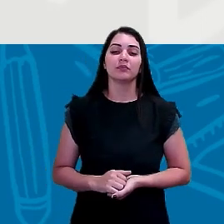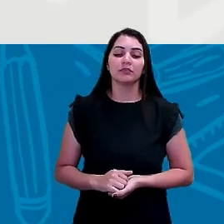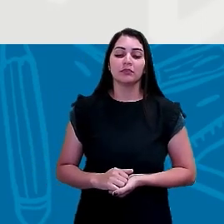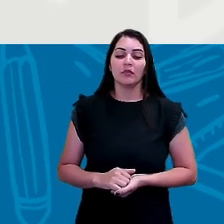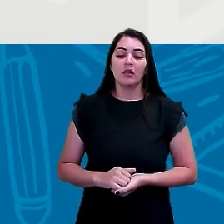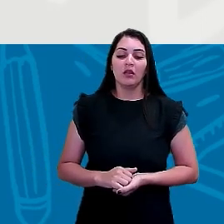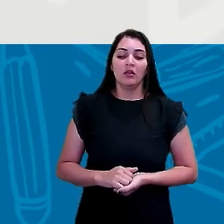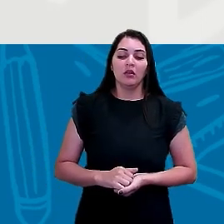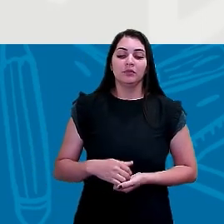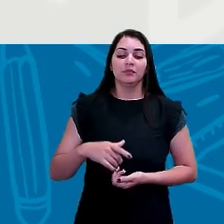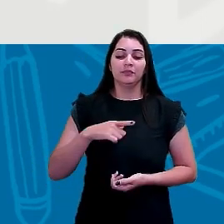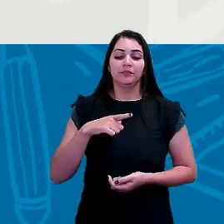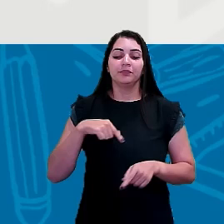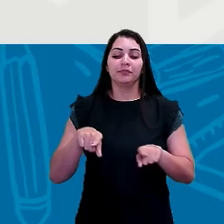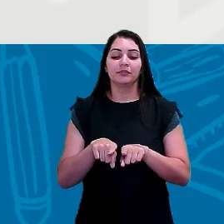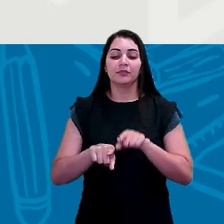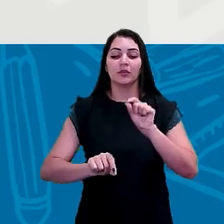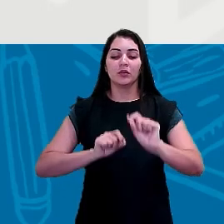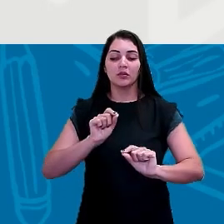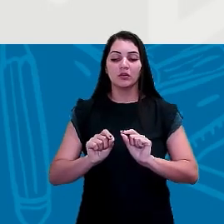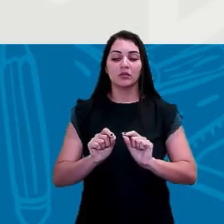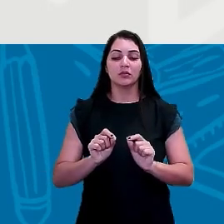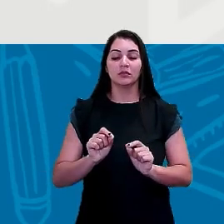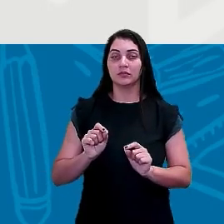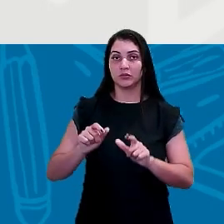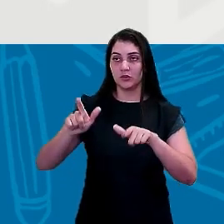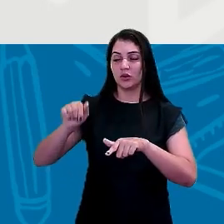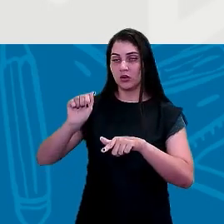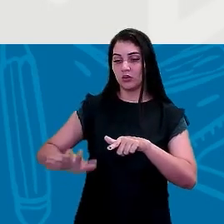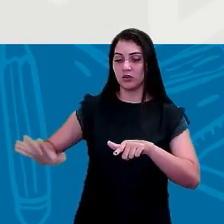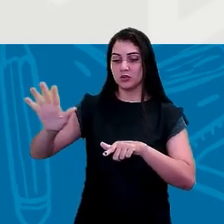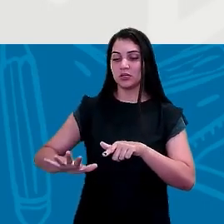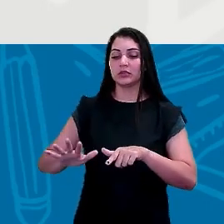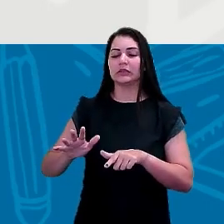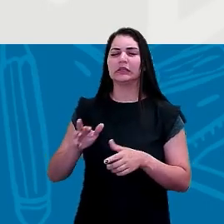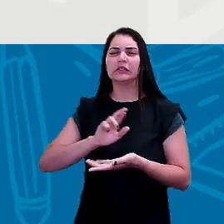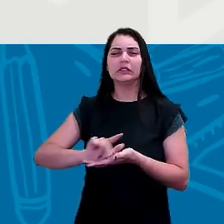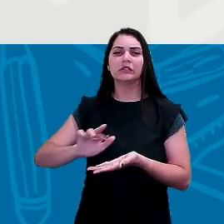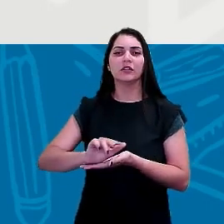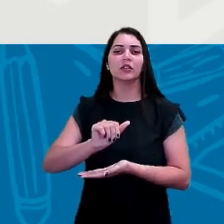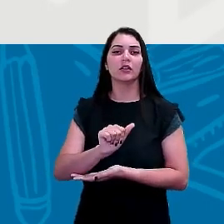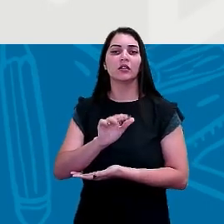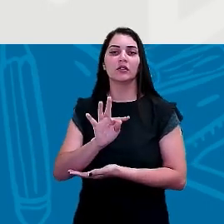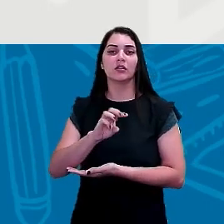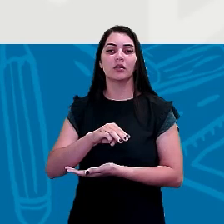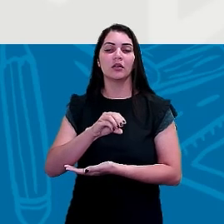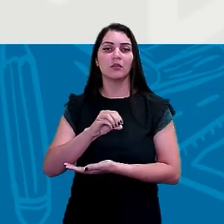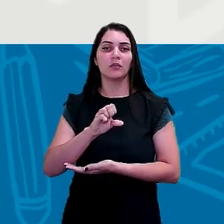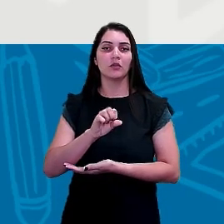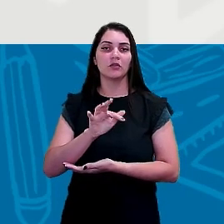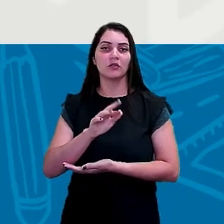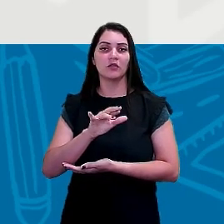Há também no continente asiático uma nanodiversidade atmosférica, apresentando vários tipos climáticos diferenciados,